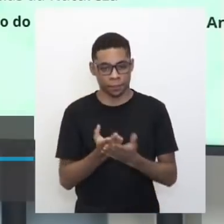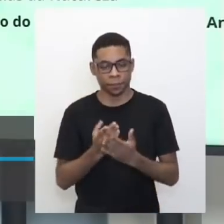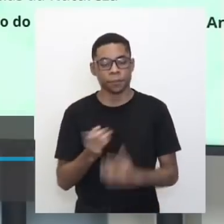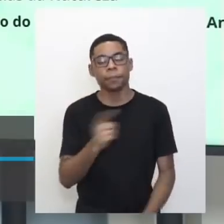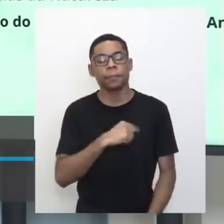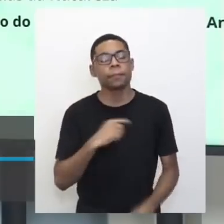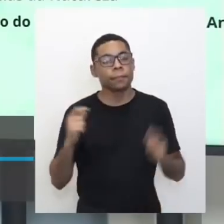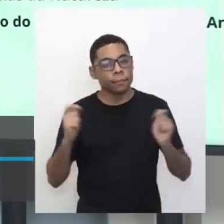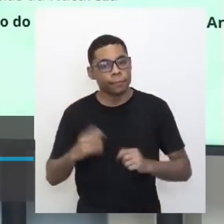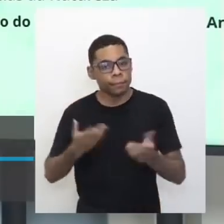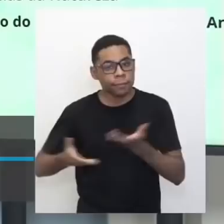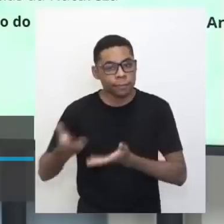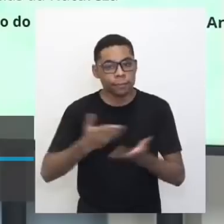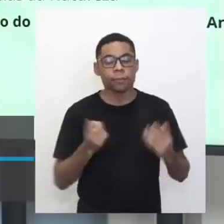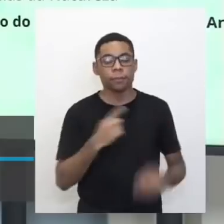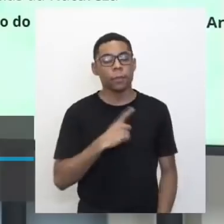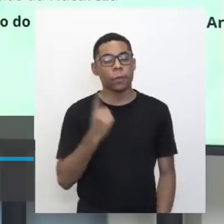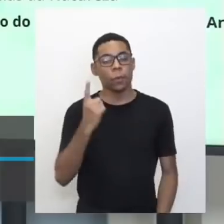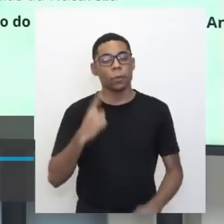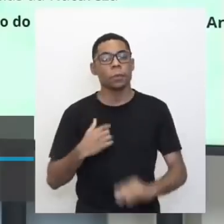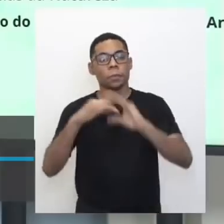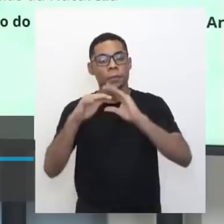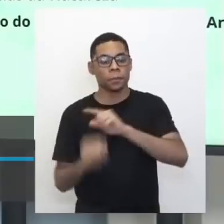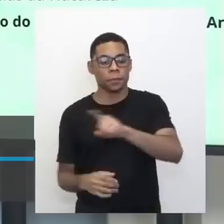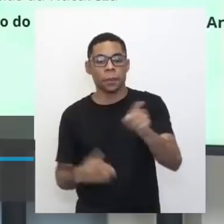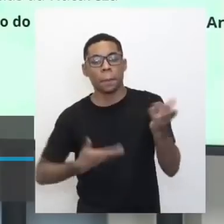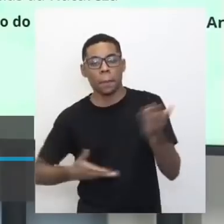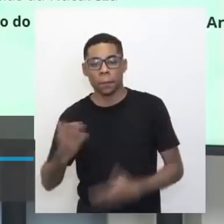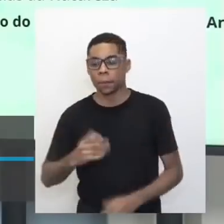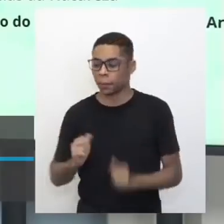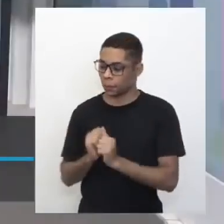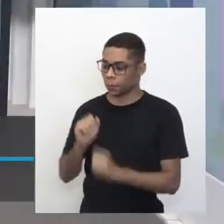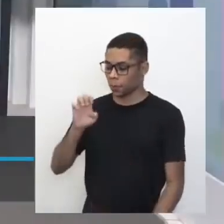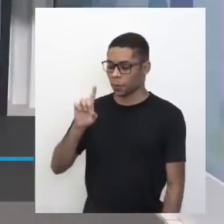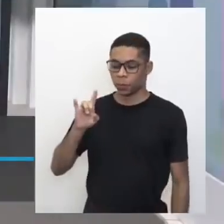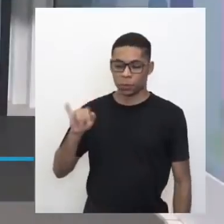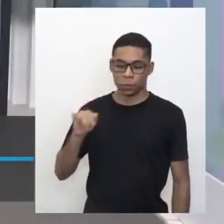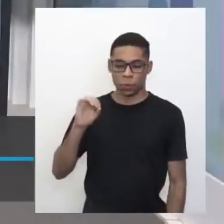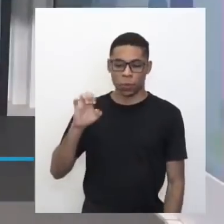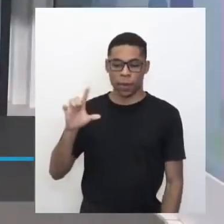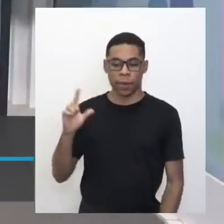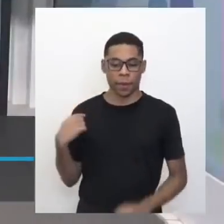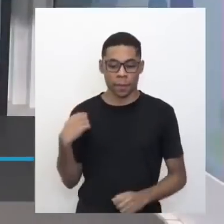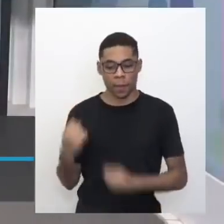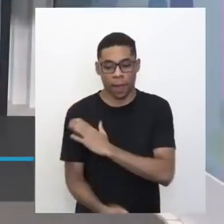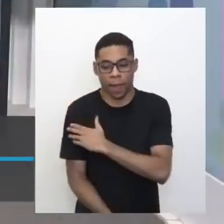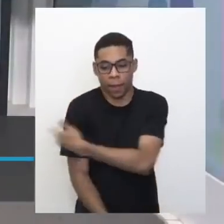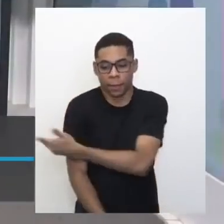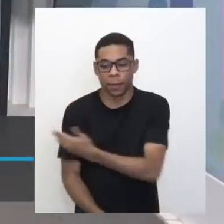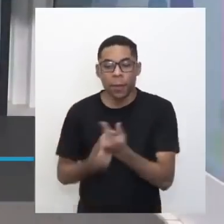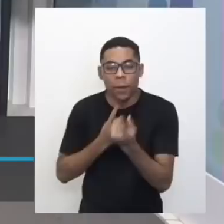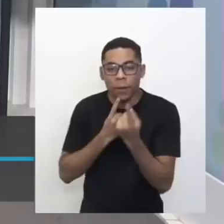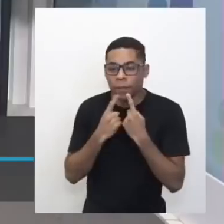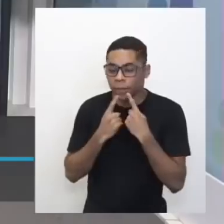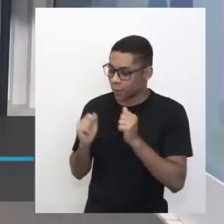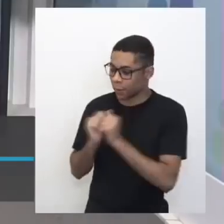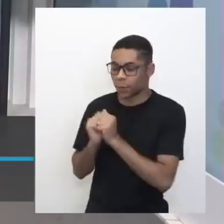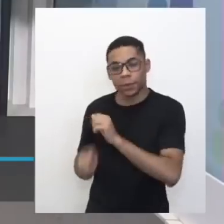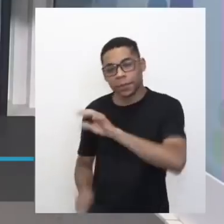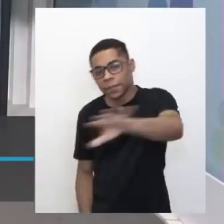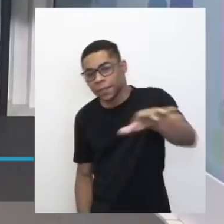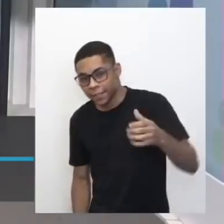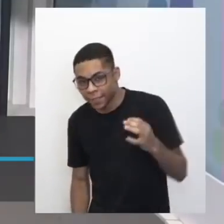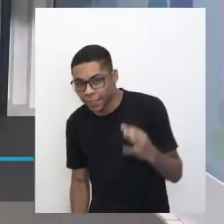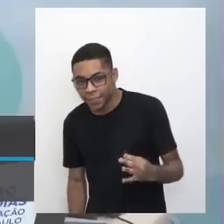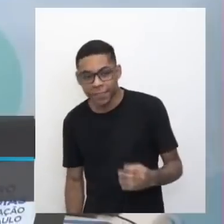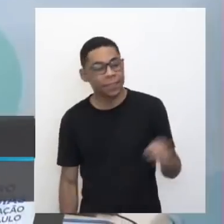interações, eu tenho uma interação mais do que especial aqui com o professor Edjoel, que está ao meu lado e já chegou aqui para conversar diretamente com a rede. É